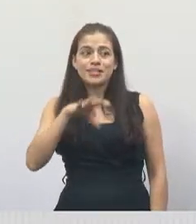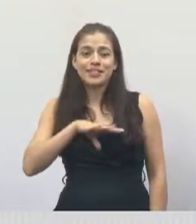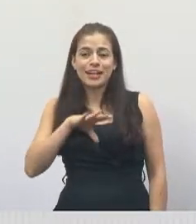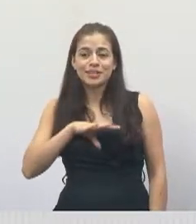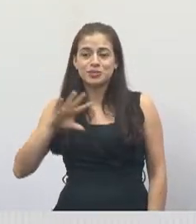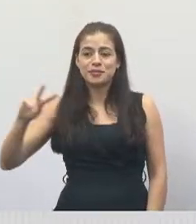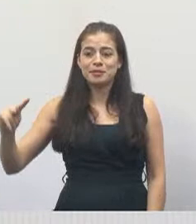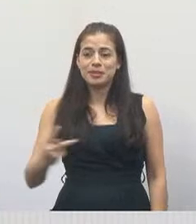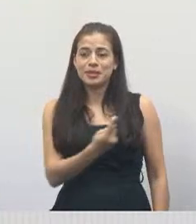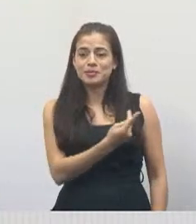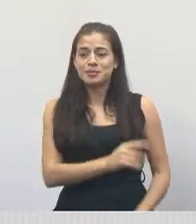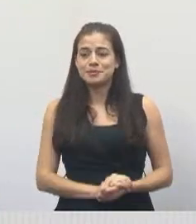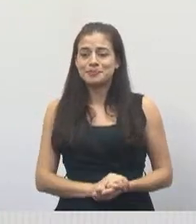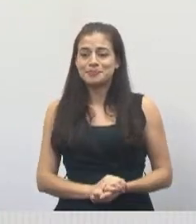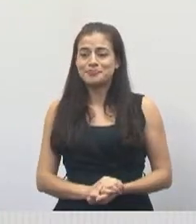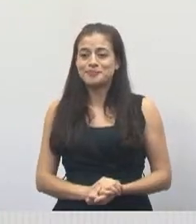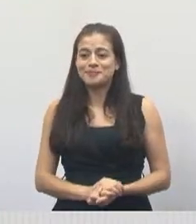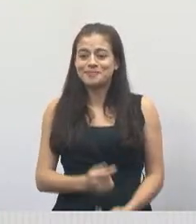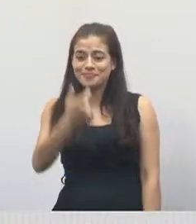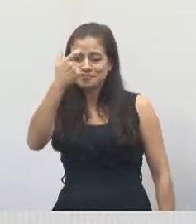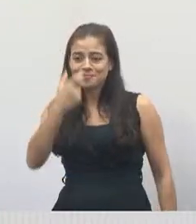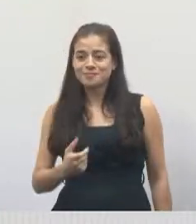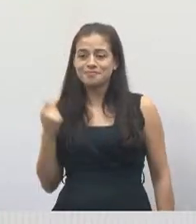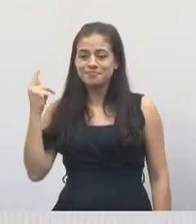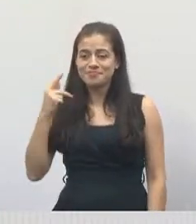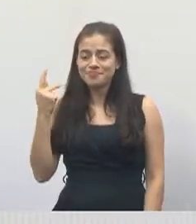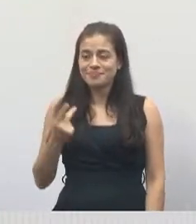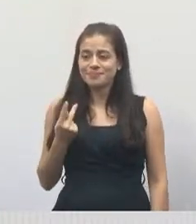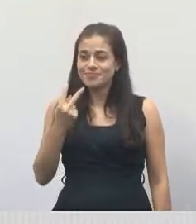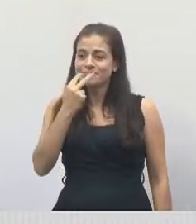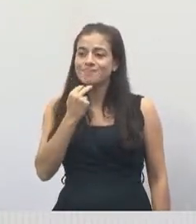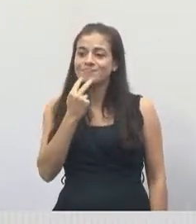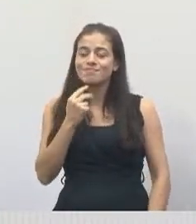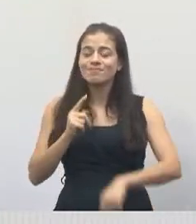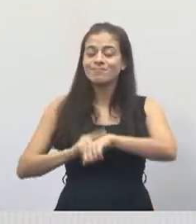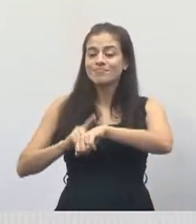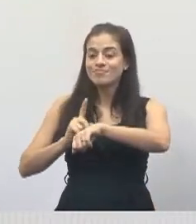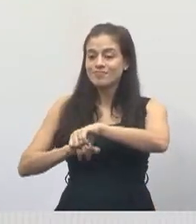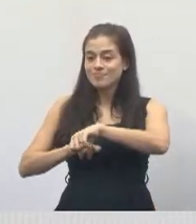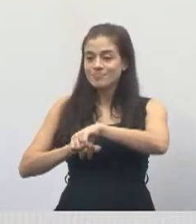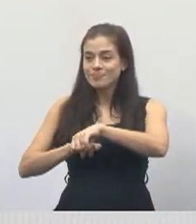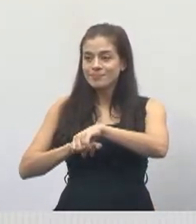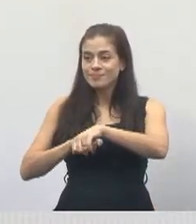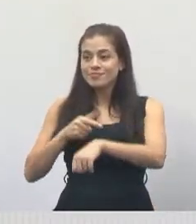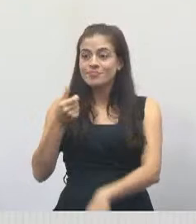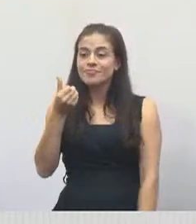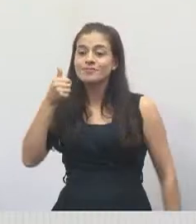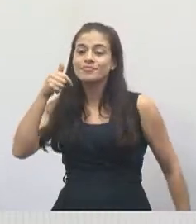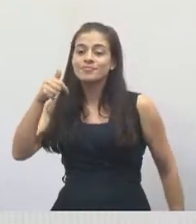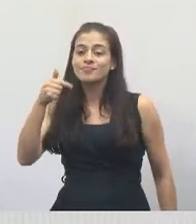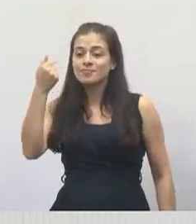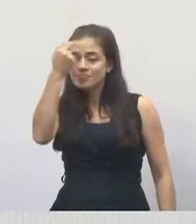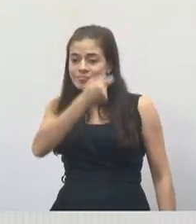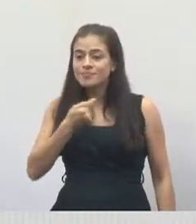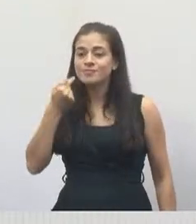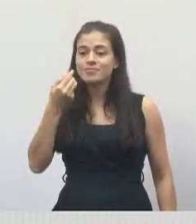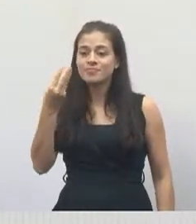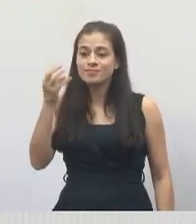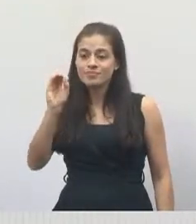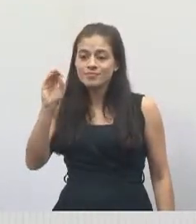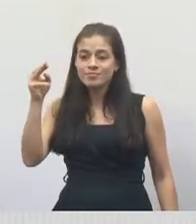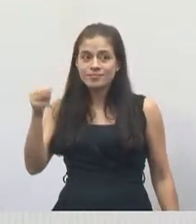Paraíba. Quem fala aqui é vereador Valmir. Exatamente agora é sete horas e meia.